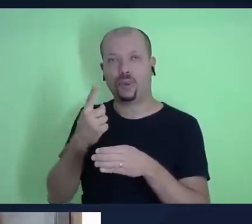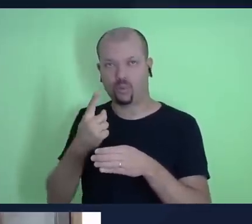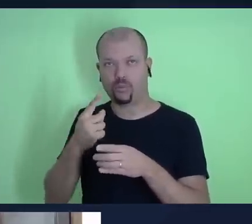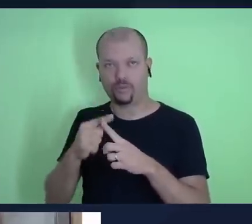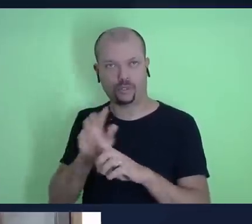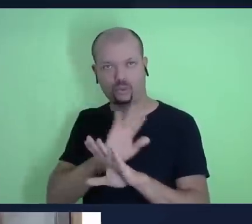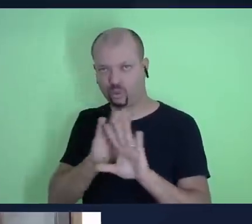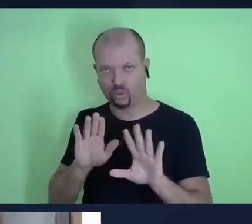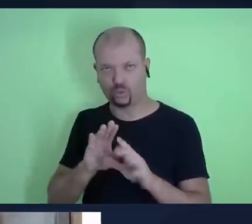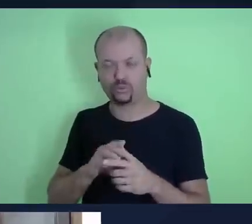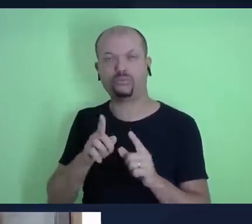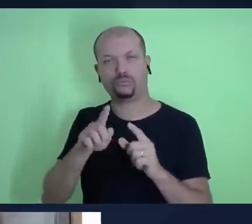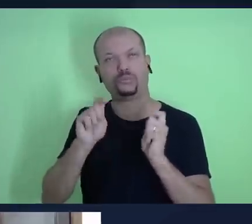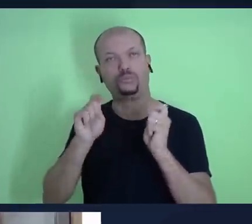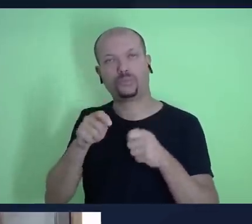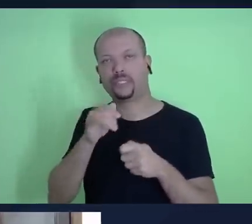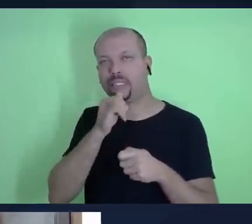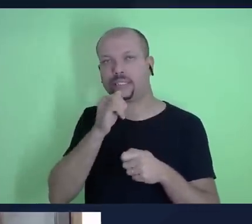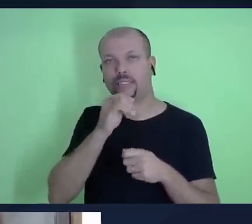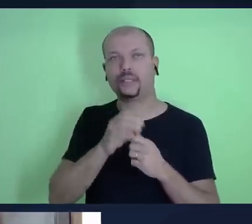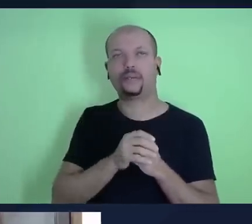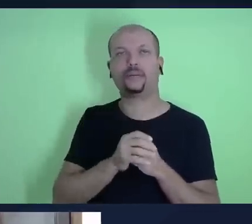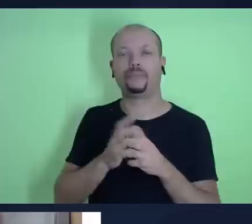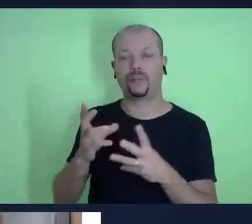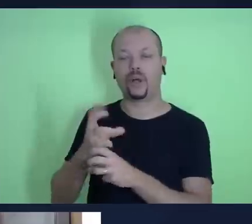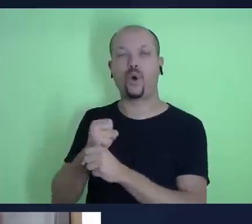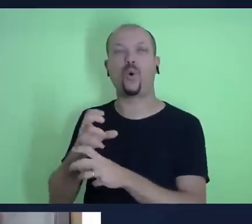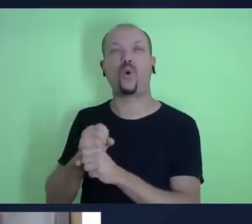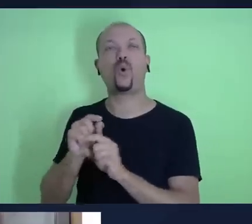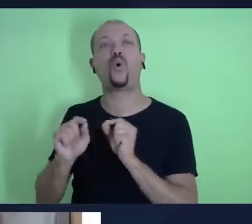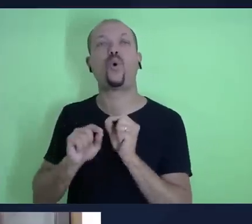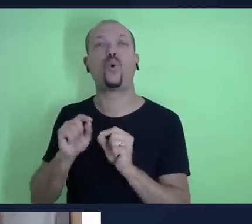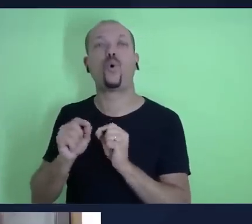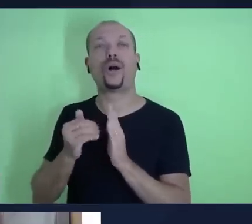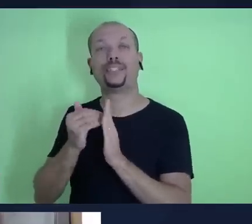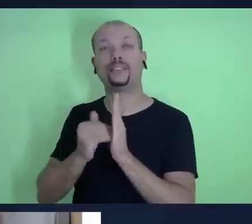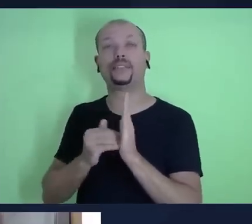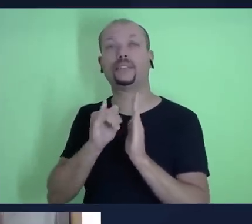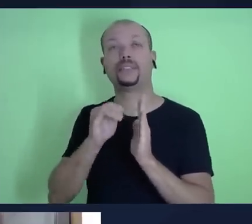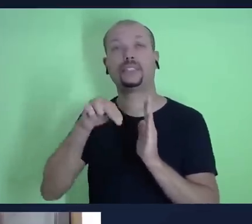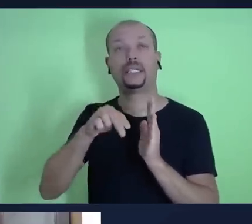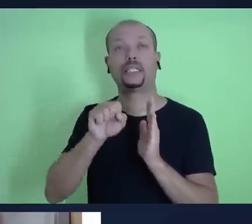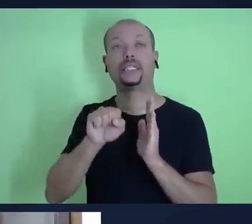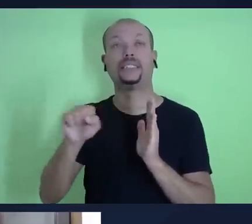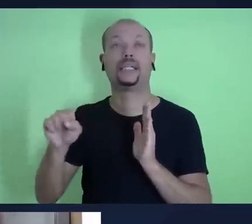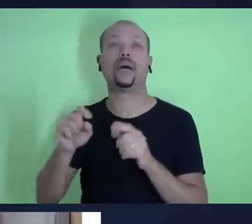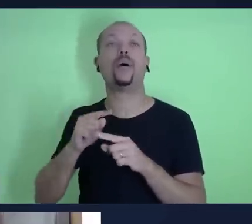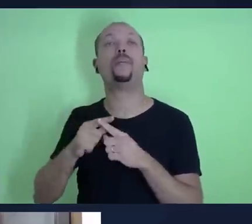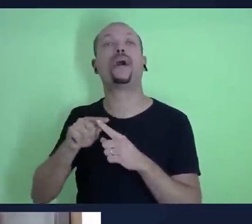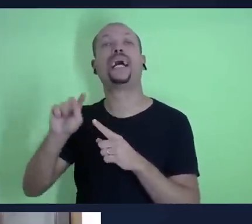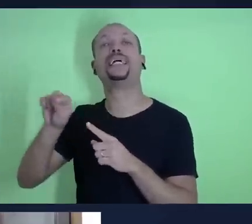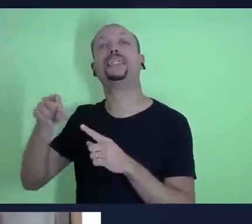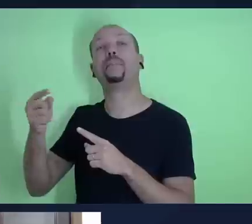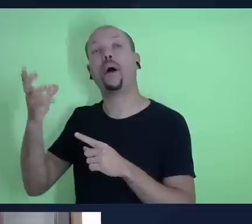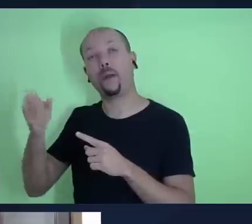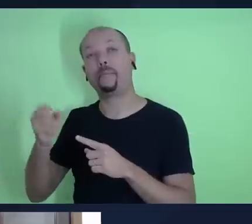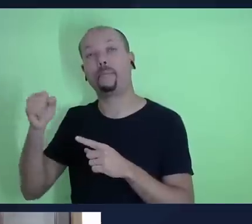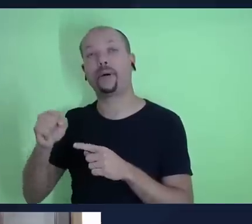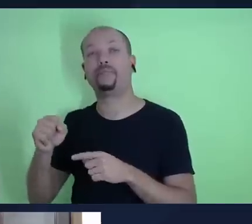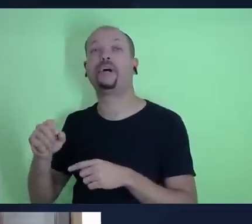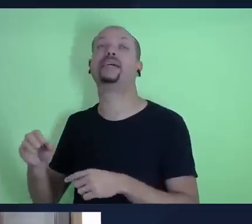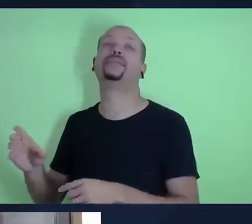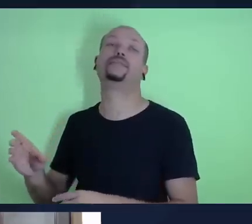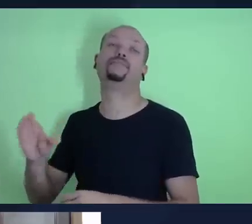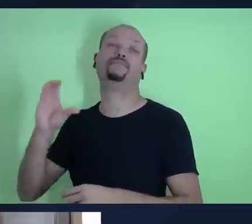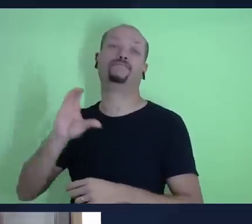você pode usar com base de cálculo descontando o INSS porque depois quando você aposenta você vai receber esse